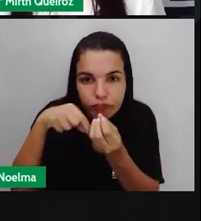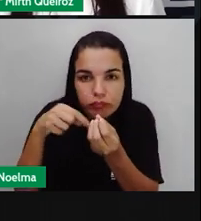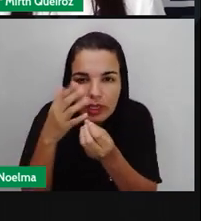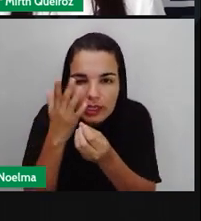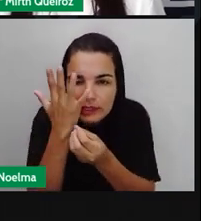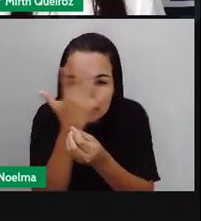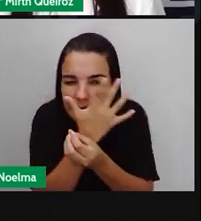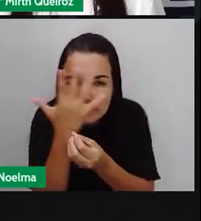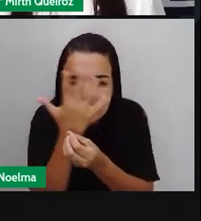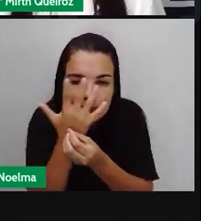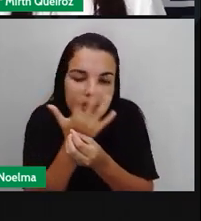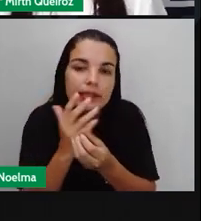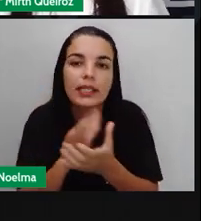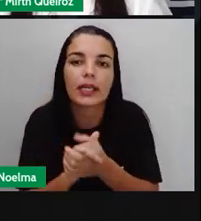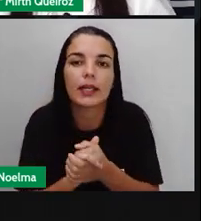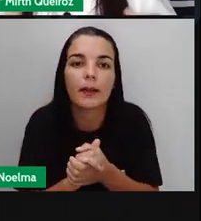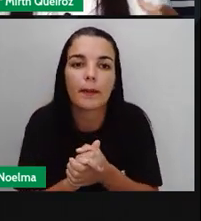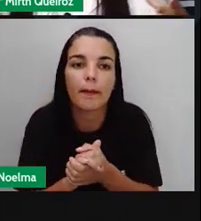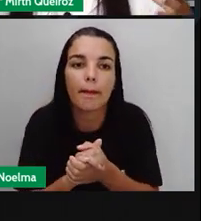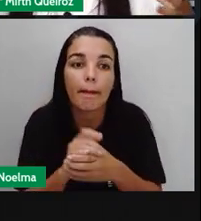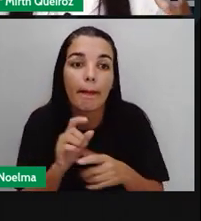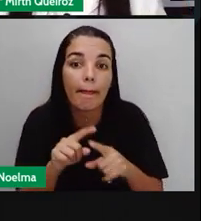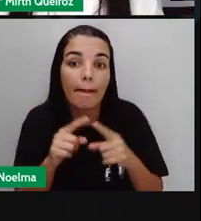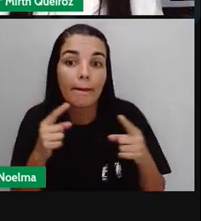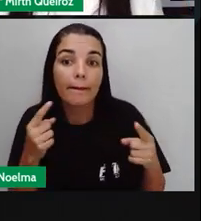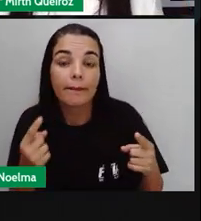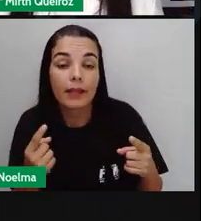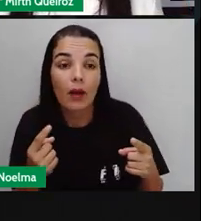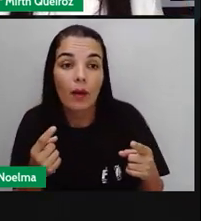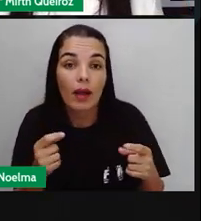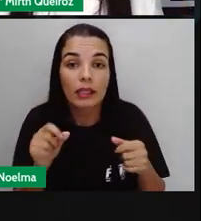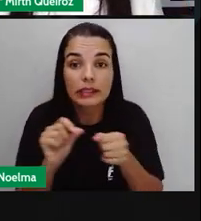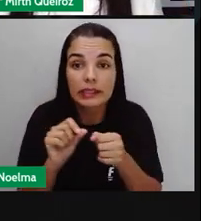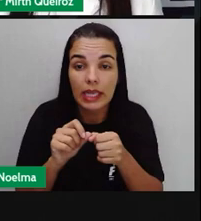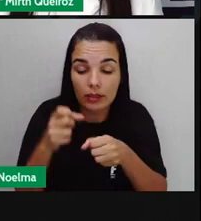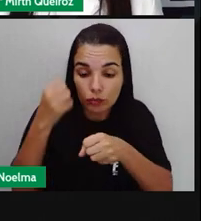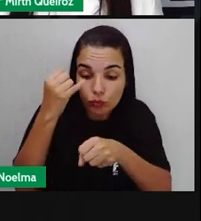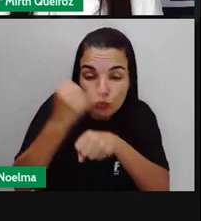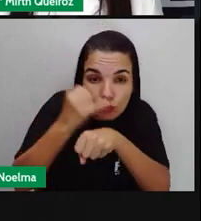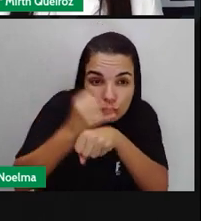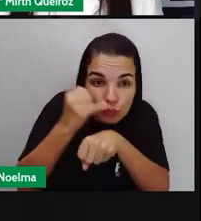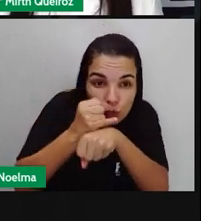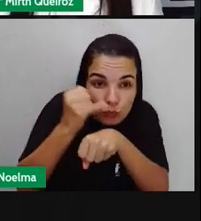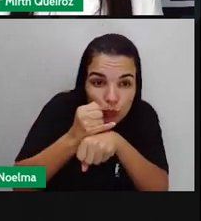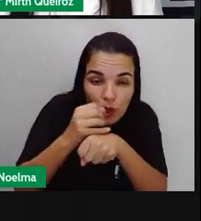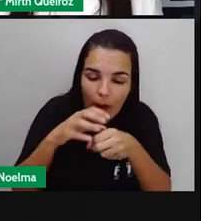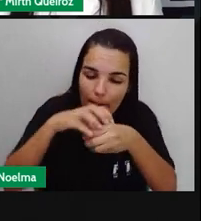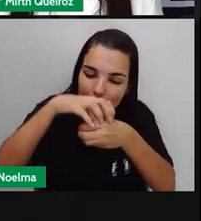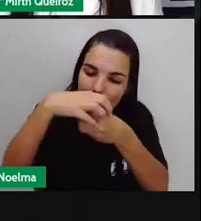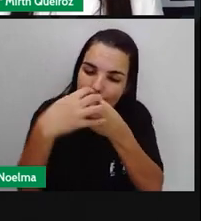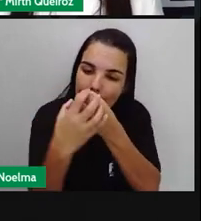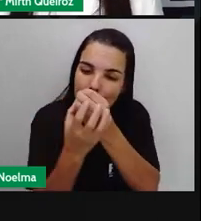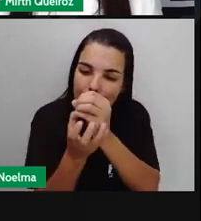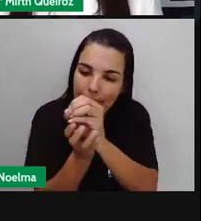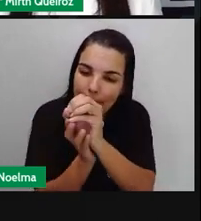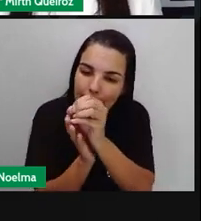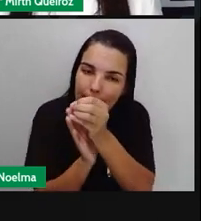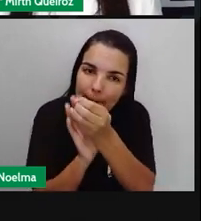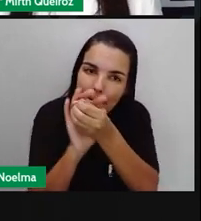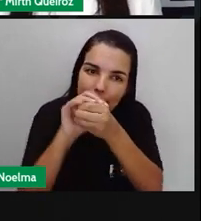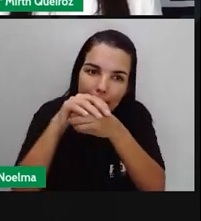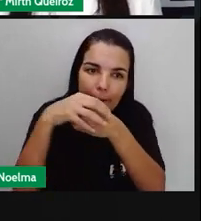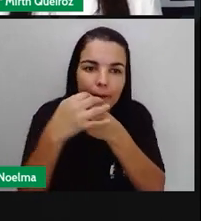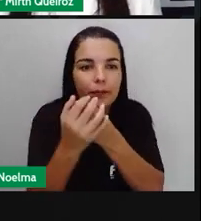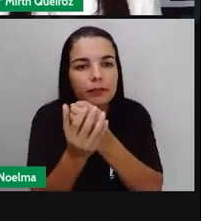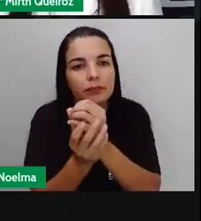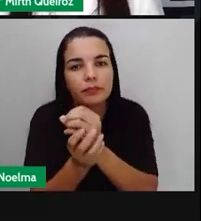classificação da célula. E nós temos a casca do ovo, que seria o que aí? A membrana plasmática,